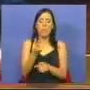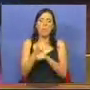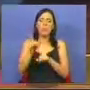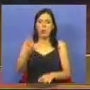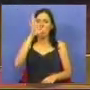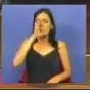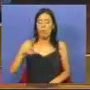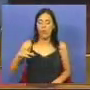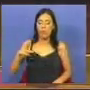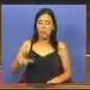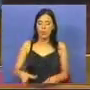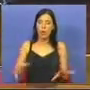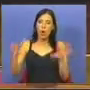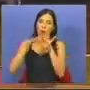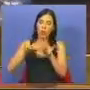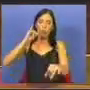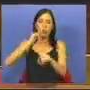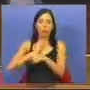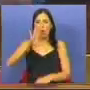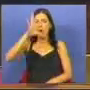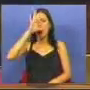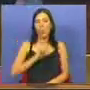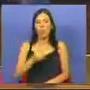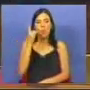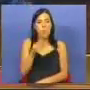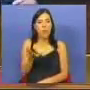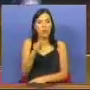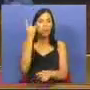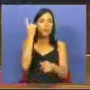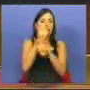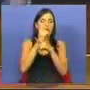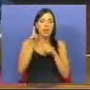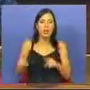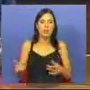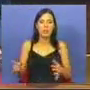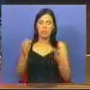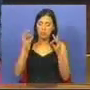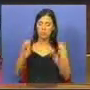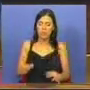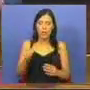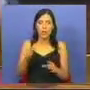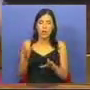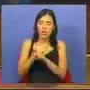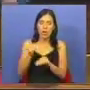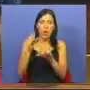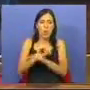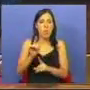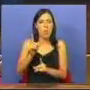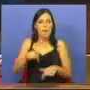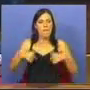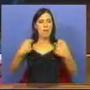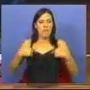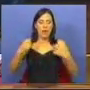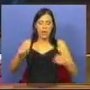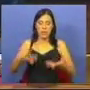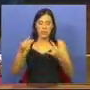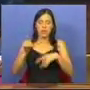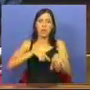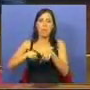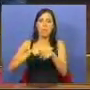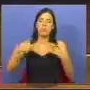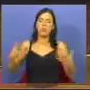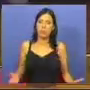Governo português, em associação com outros governos ou não, numa situação excepcional, absolutamente extraordinária, não toma uma iniciativa política?